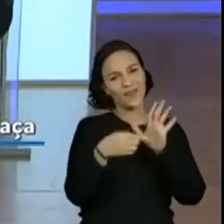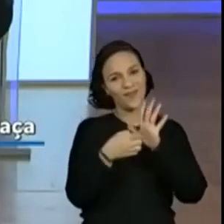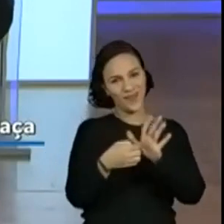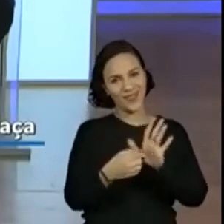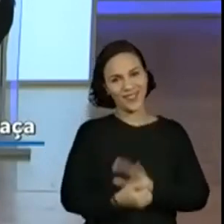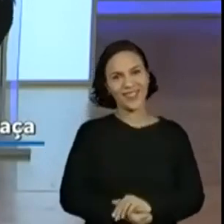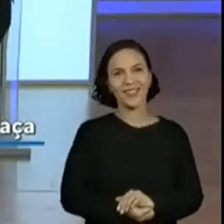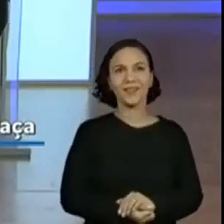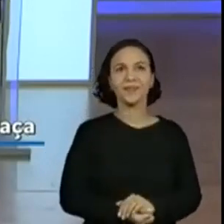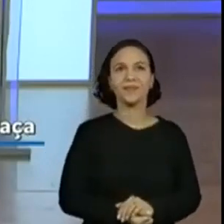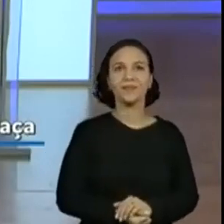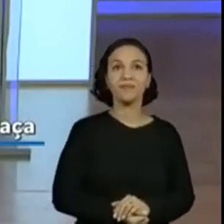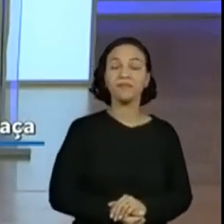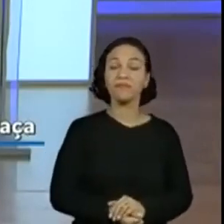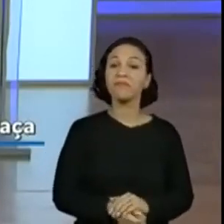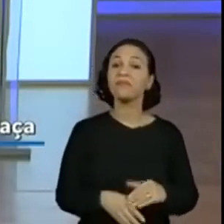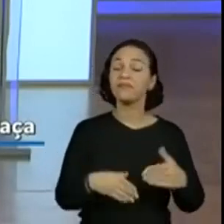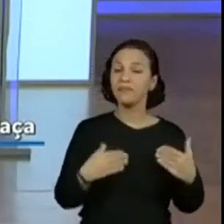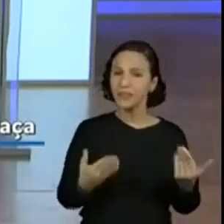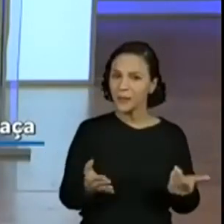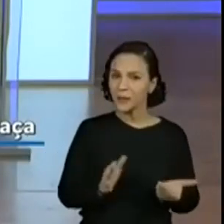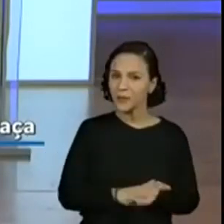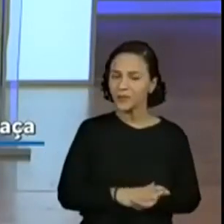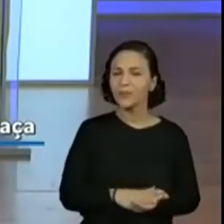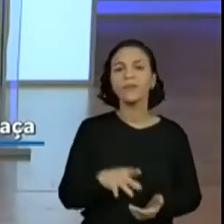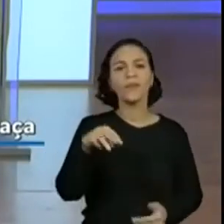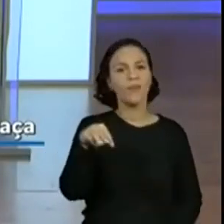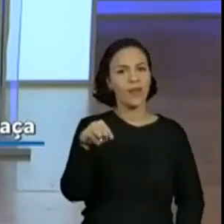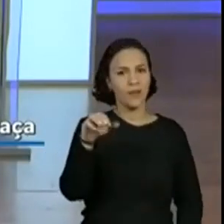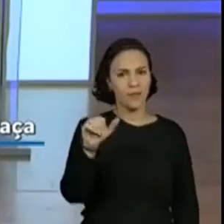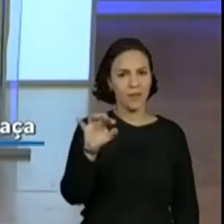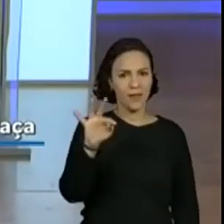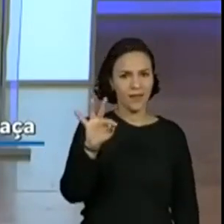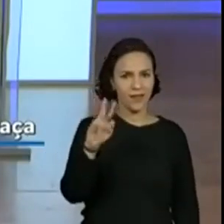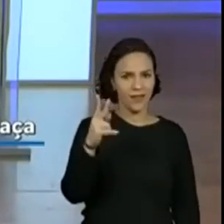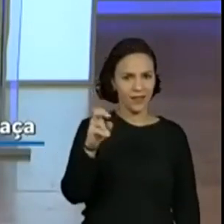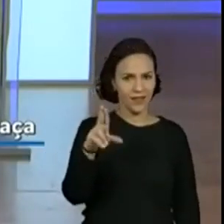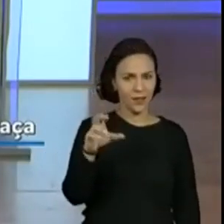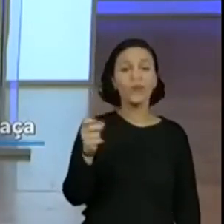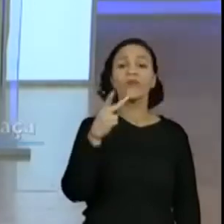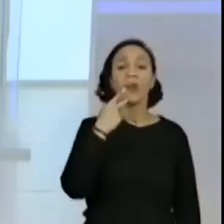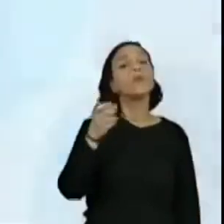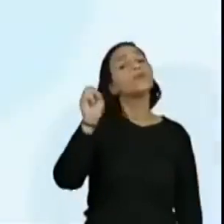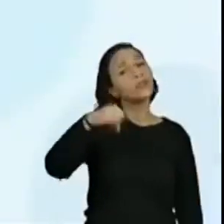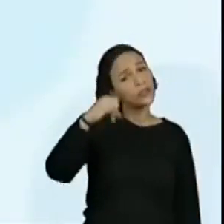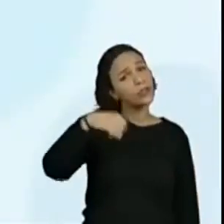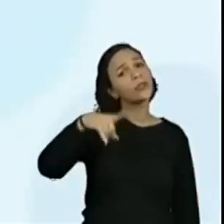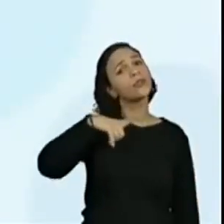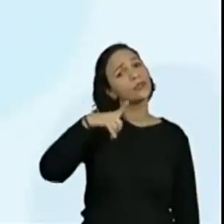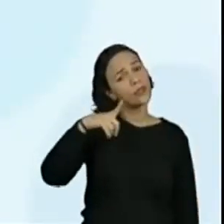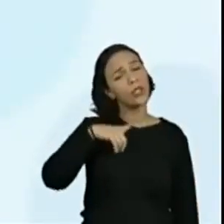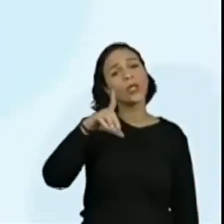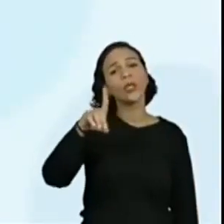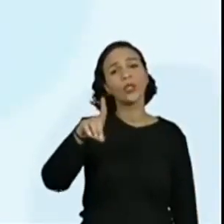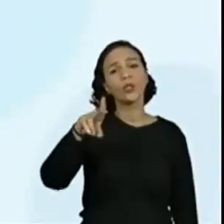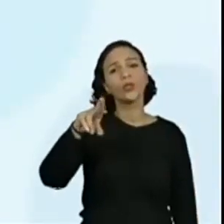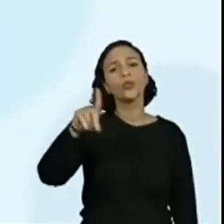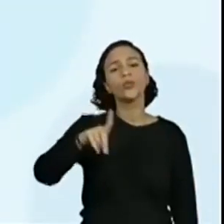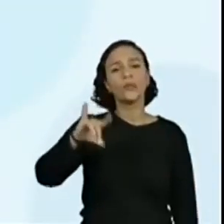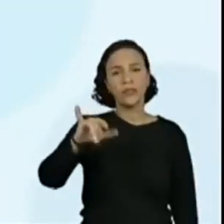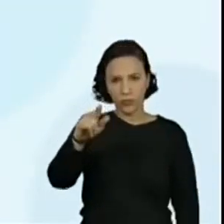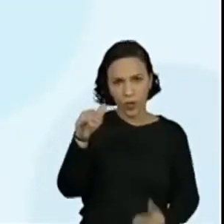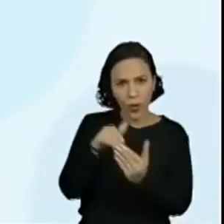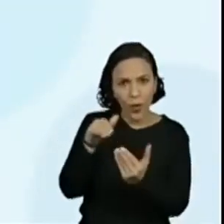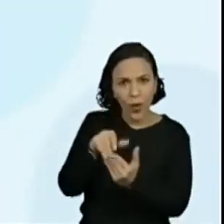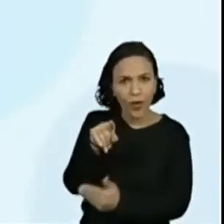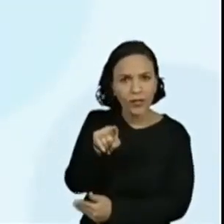lá. O Matheus disse que tinha uma dúzia. Vocês vão dizer aí pra gente, concordam ou não concordam?